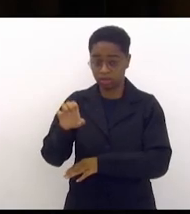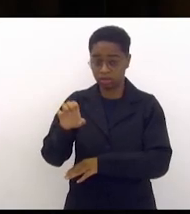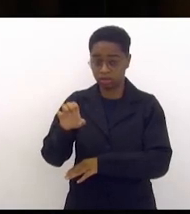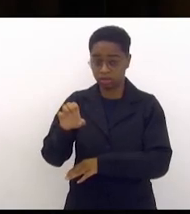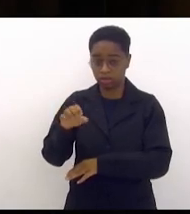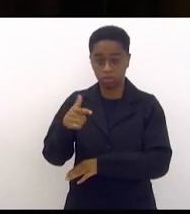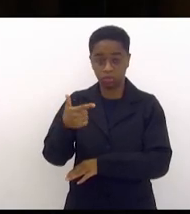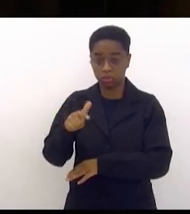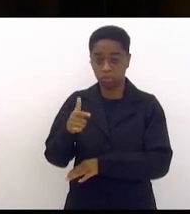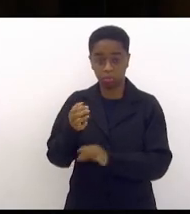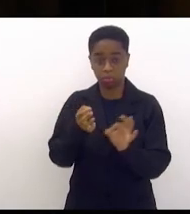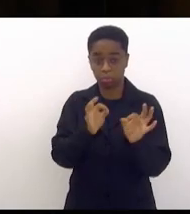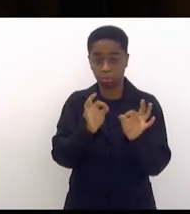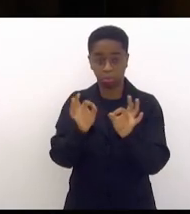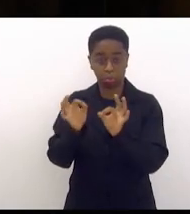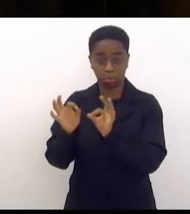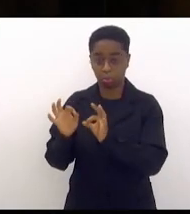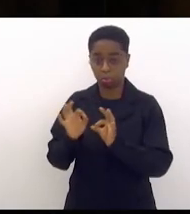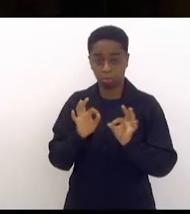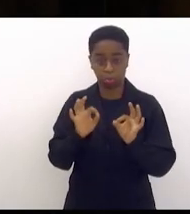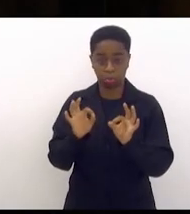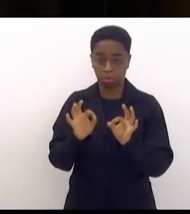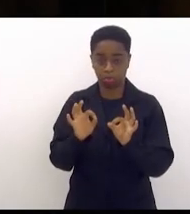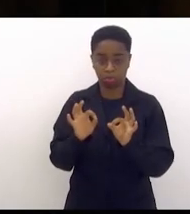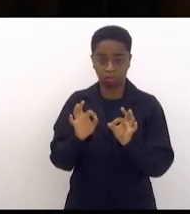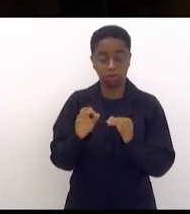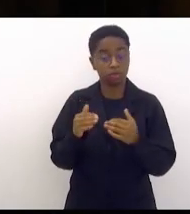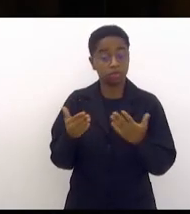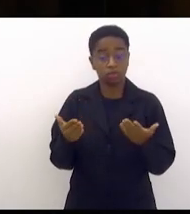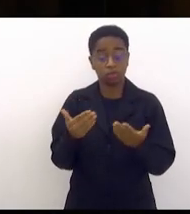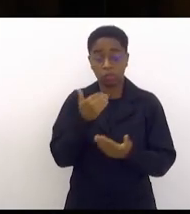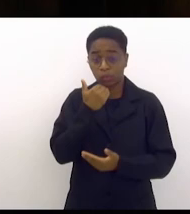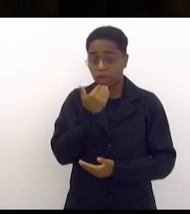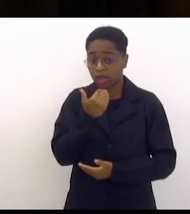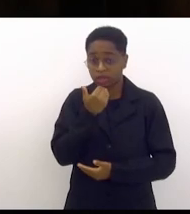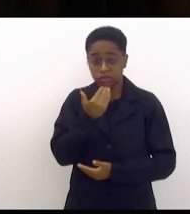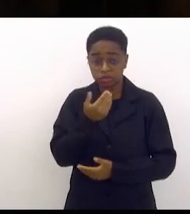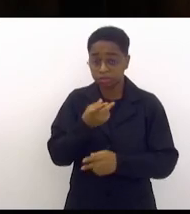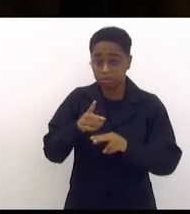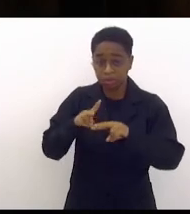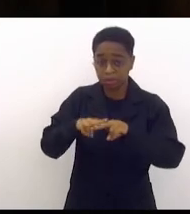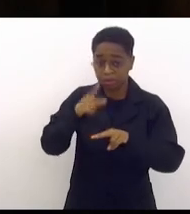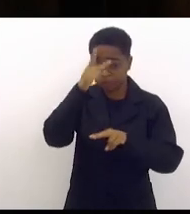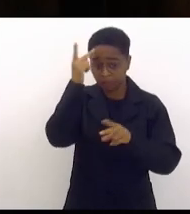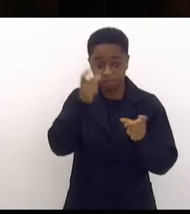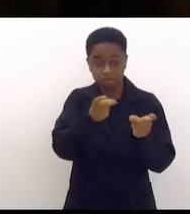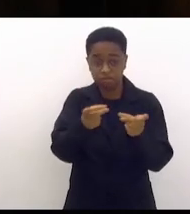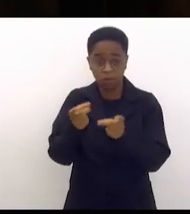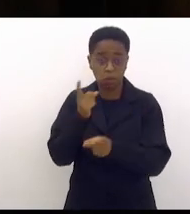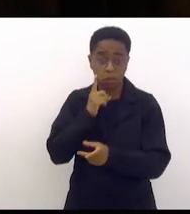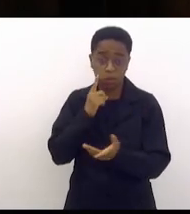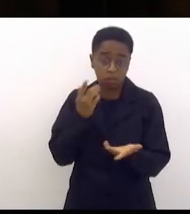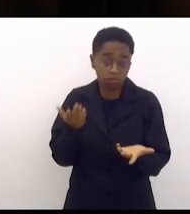nenhum dono de firma e o que que adianta prender o cara que vende bala